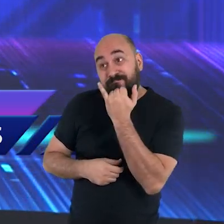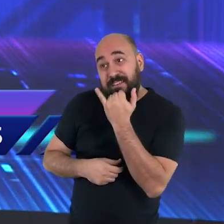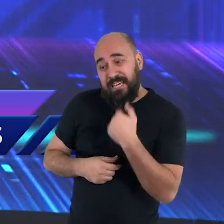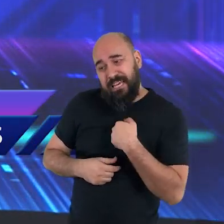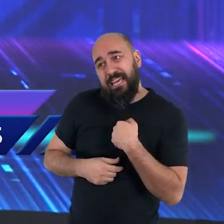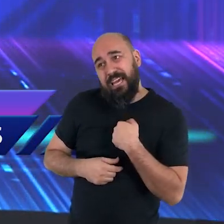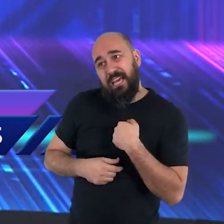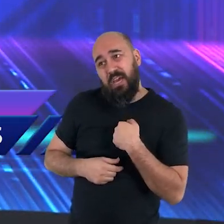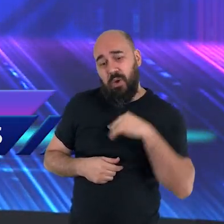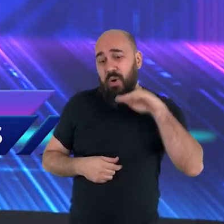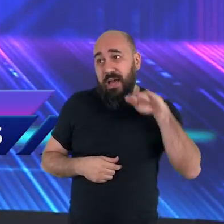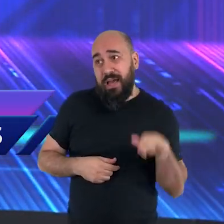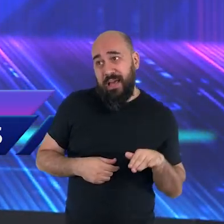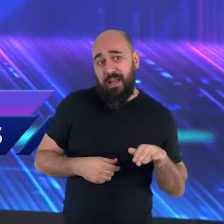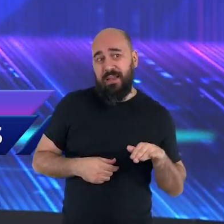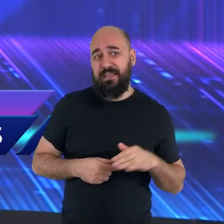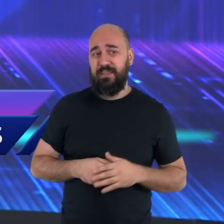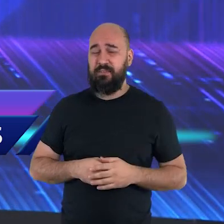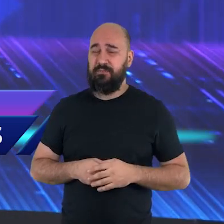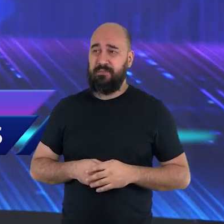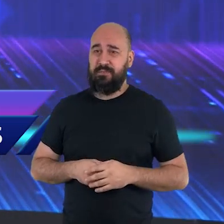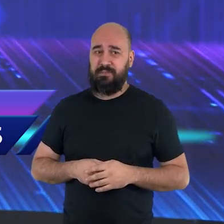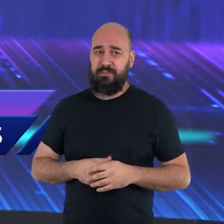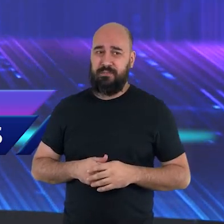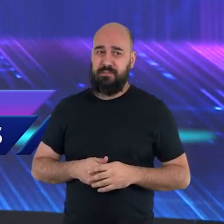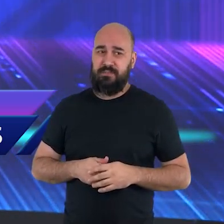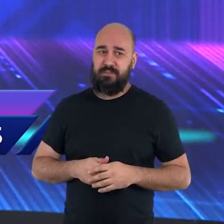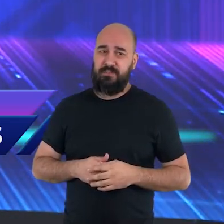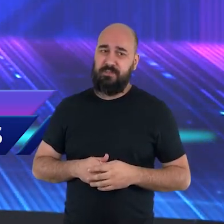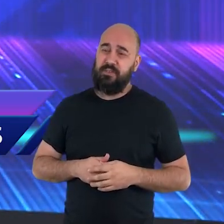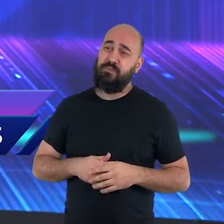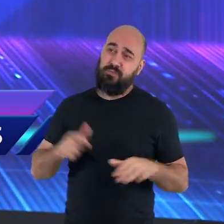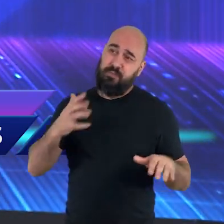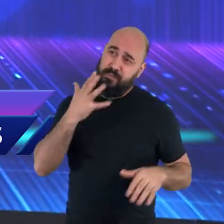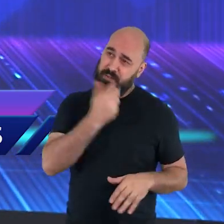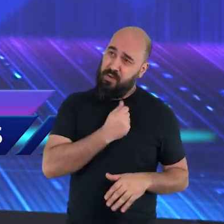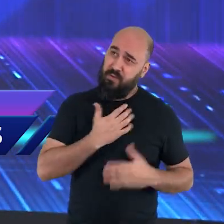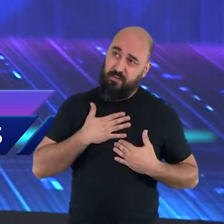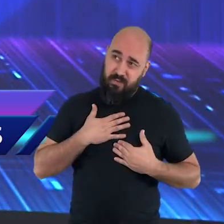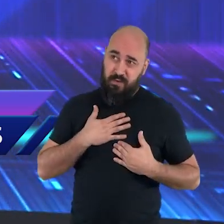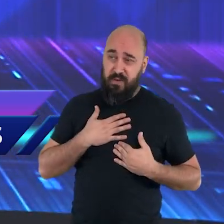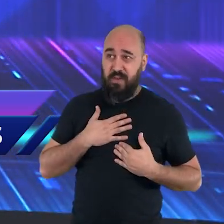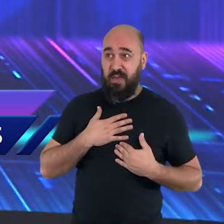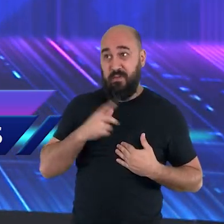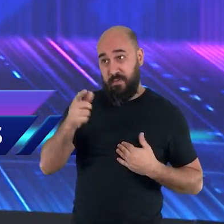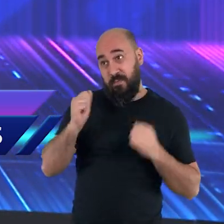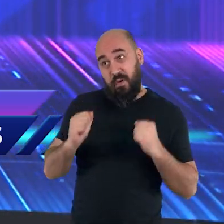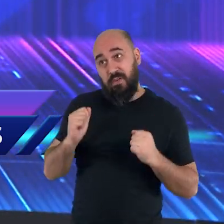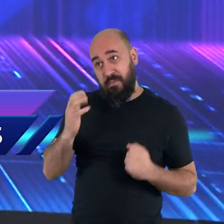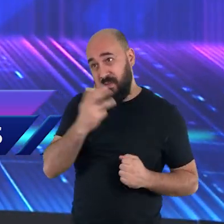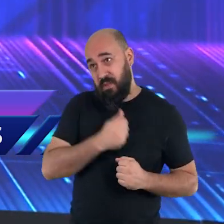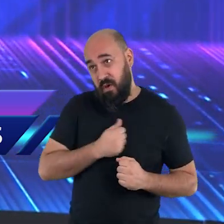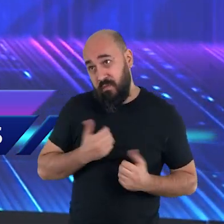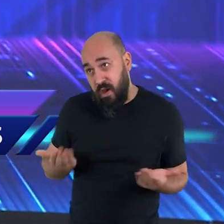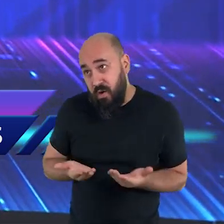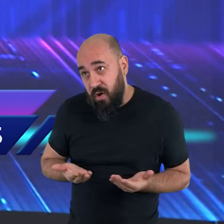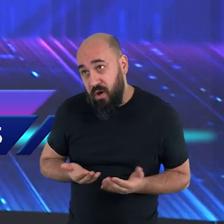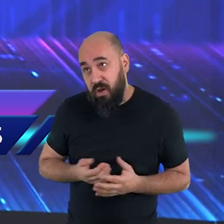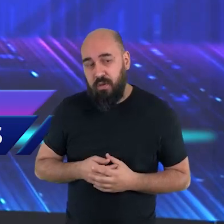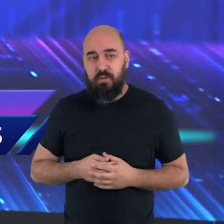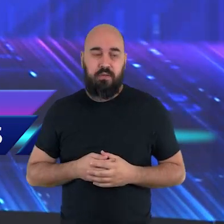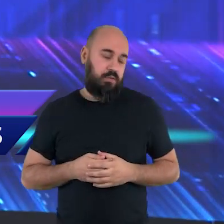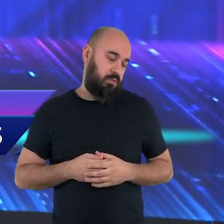aquele rapaz falou assim, pois bem, doutor, eu era aquele garotinho. O senhor me salvou aquela vez, pode me salvar agora? Ele falou assim, não, não.